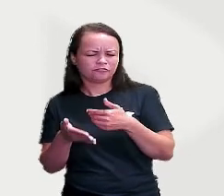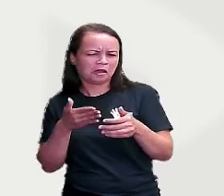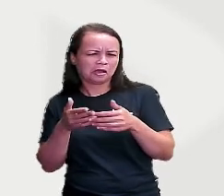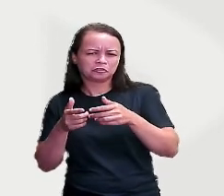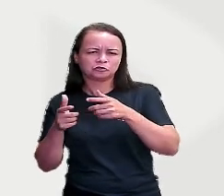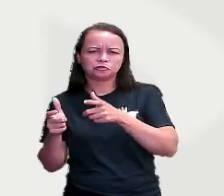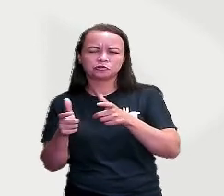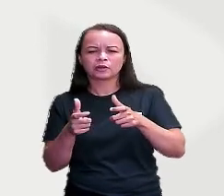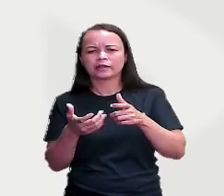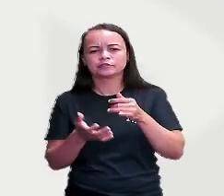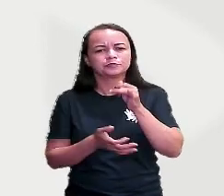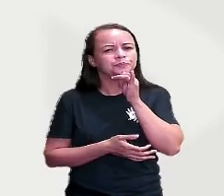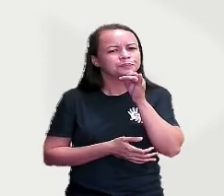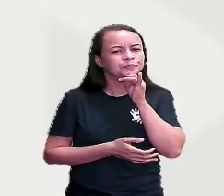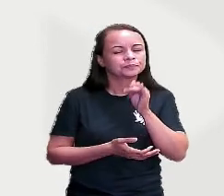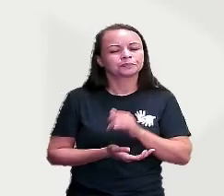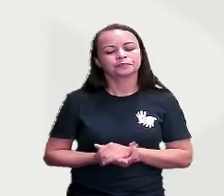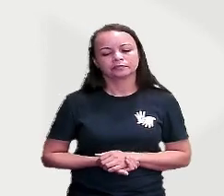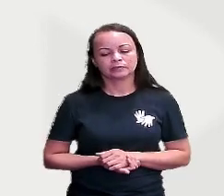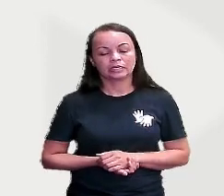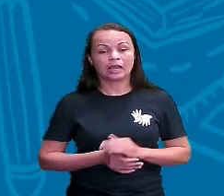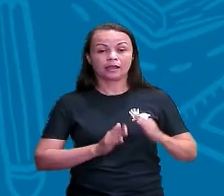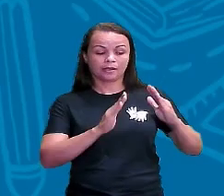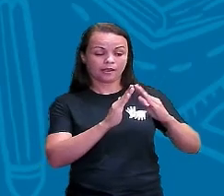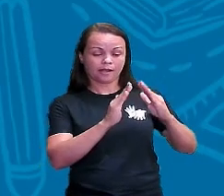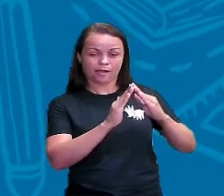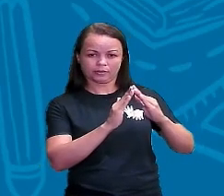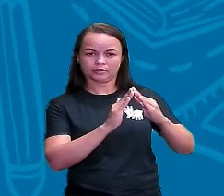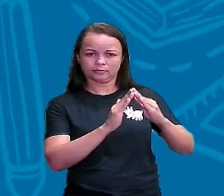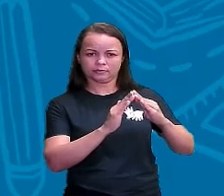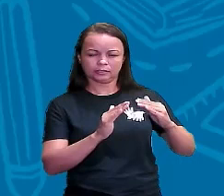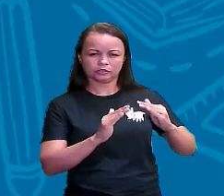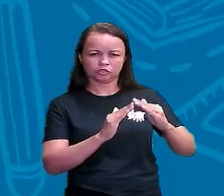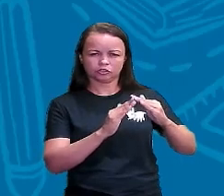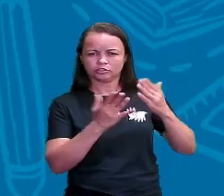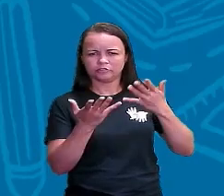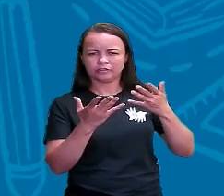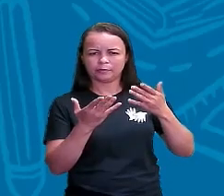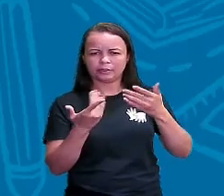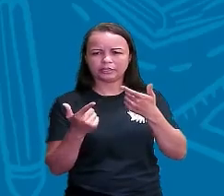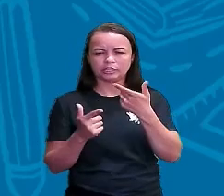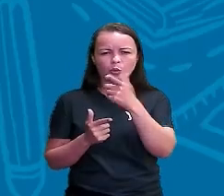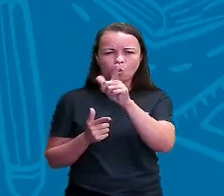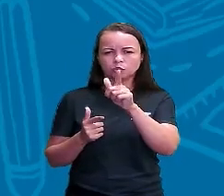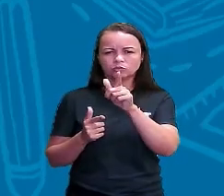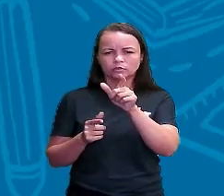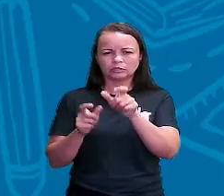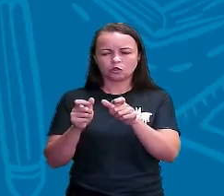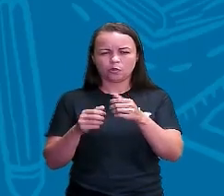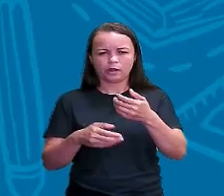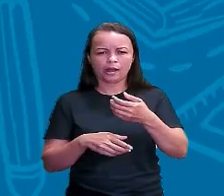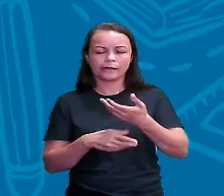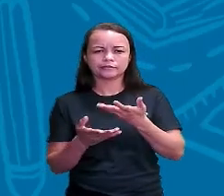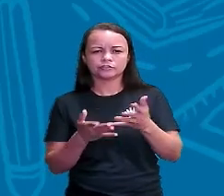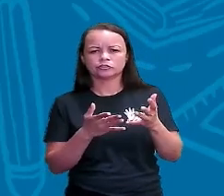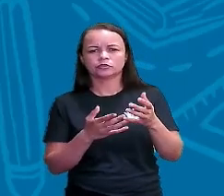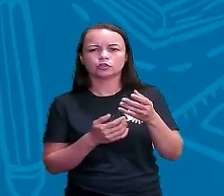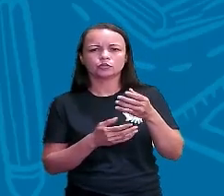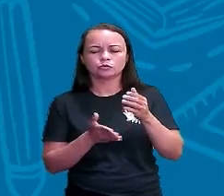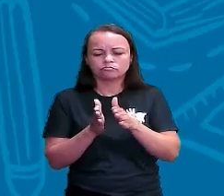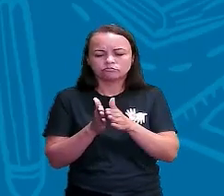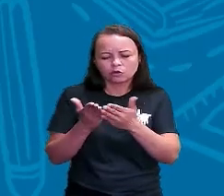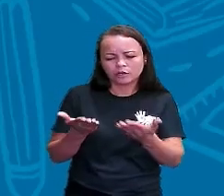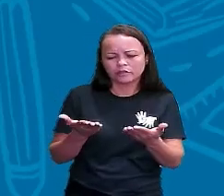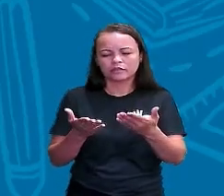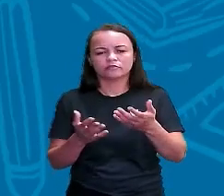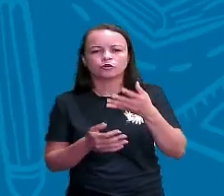seres. Por exemplo, casa. A casa vai existir por si só, não vai depender de outro ser. O livro, o gato, a